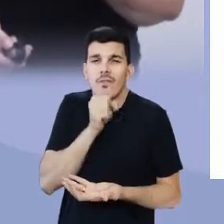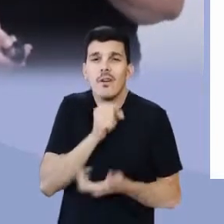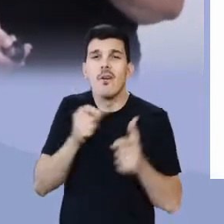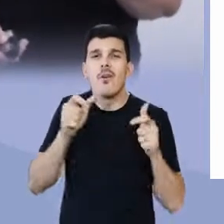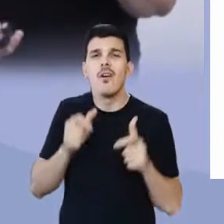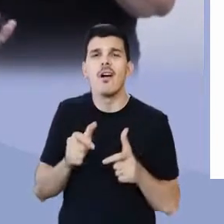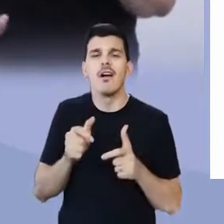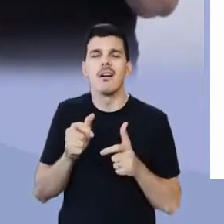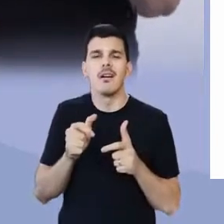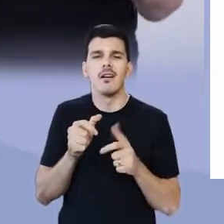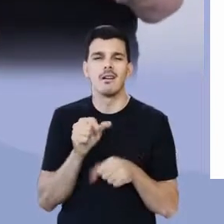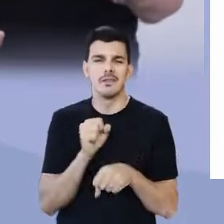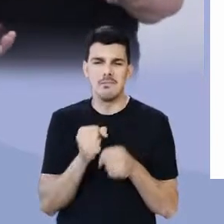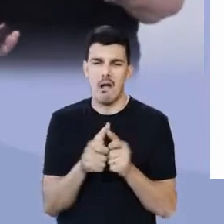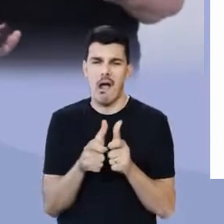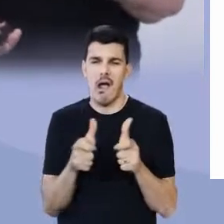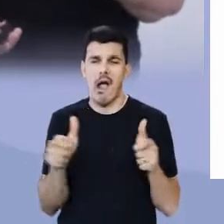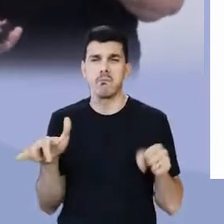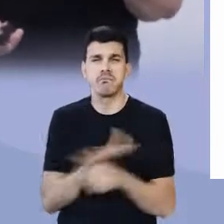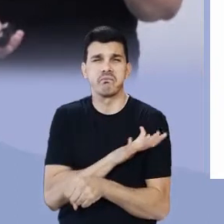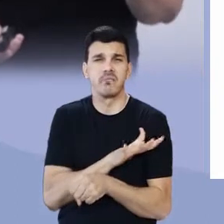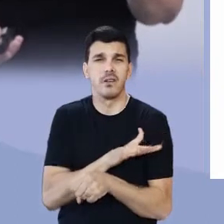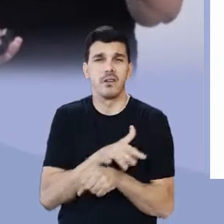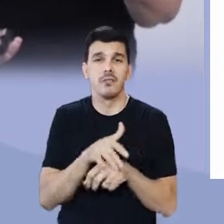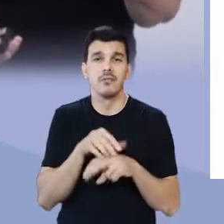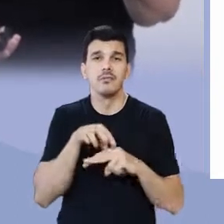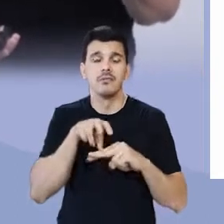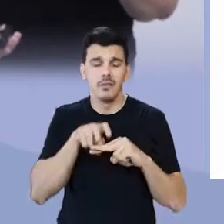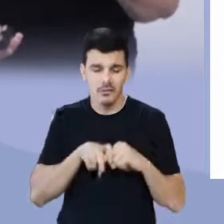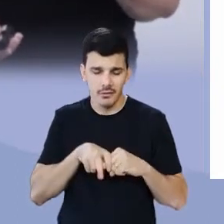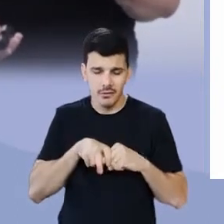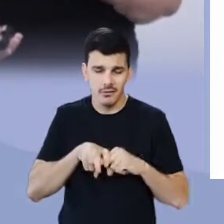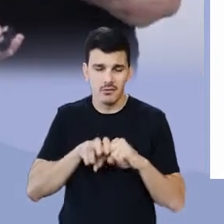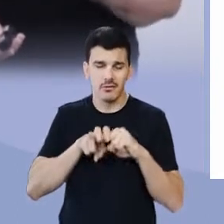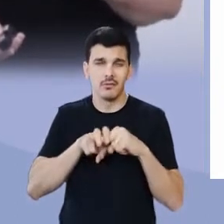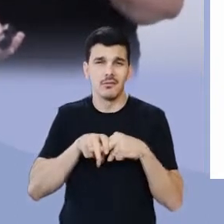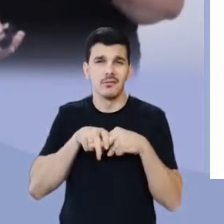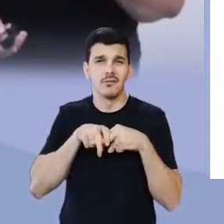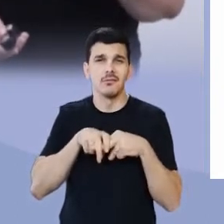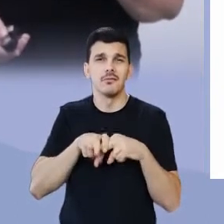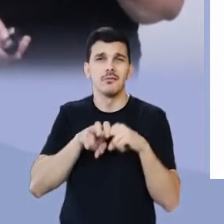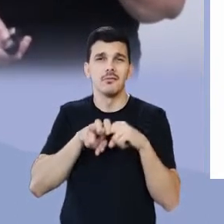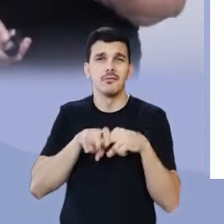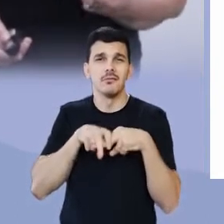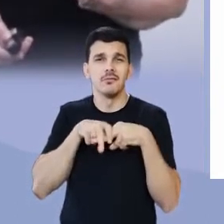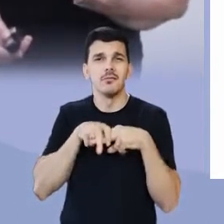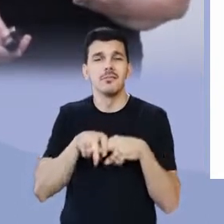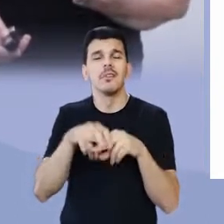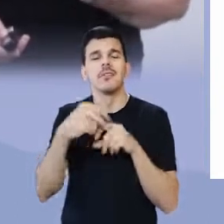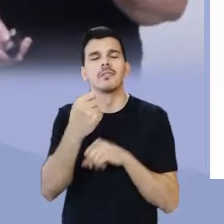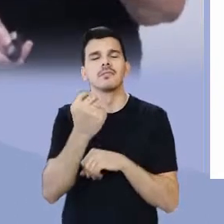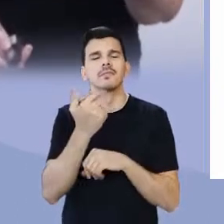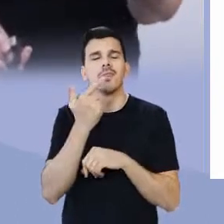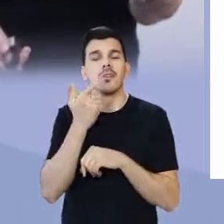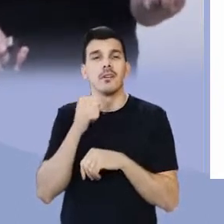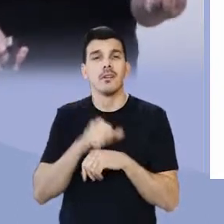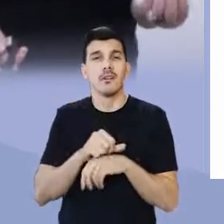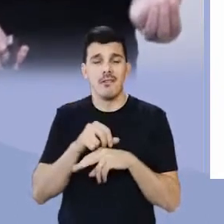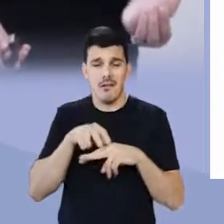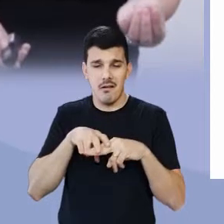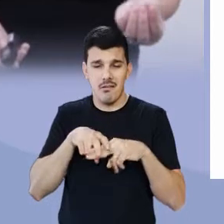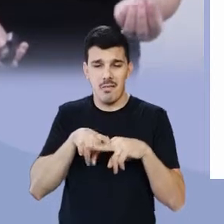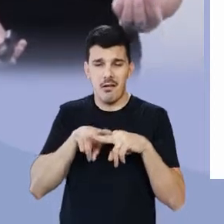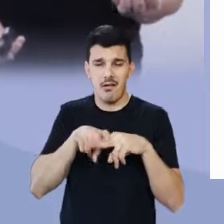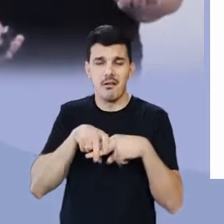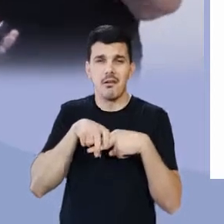asilos às dezenas. Ficam sentados em suas cadeiras tomando sol, as pernas